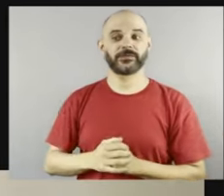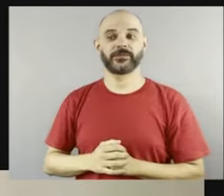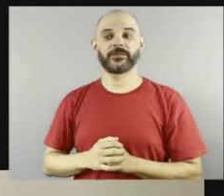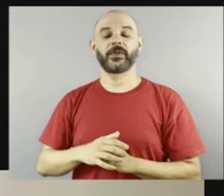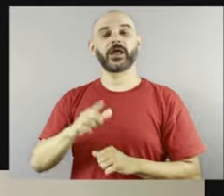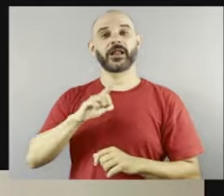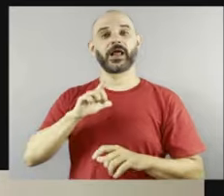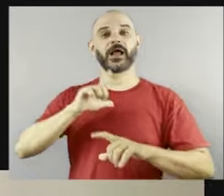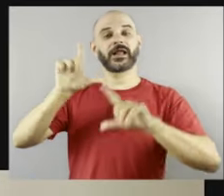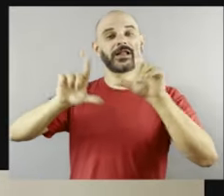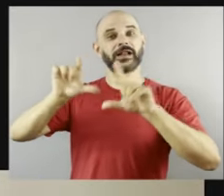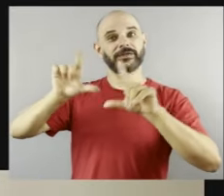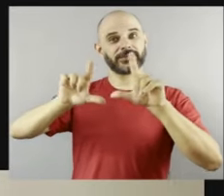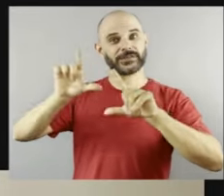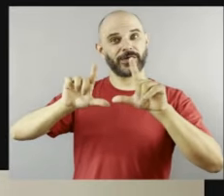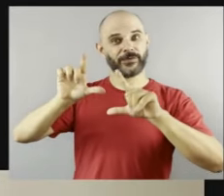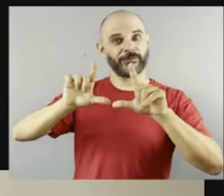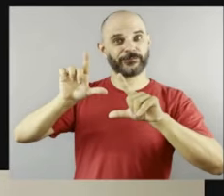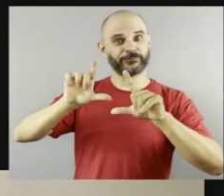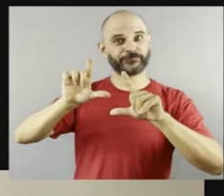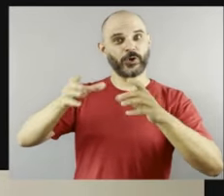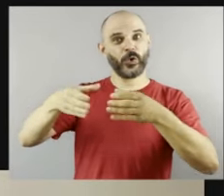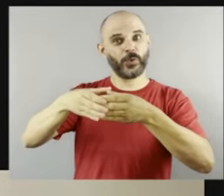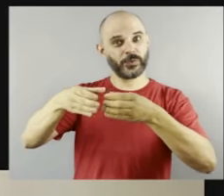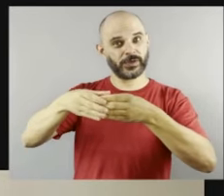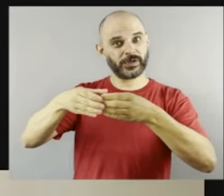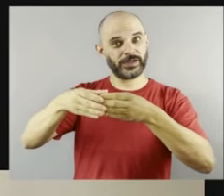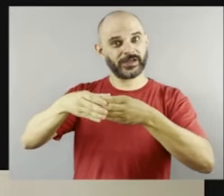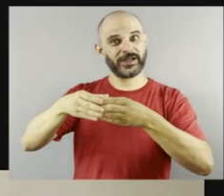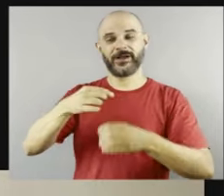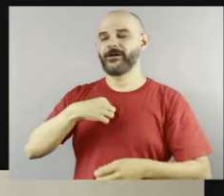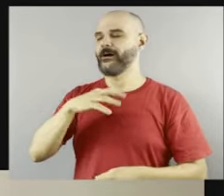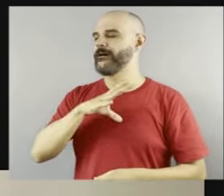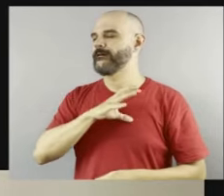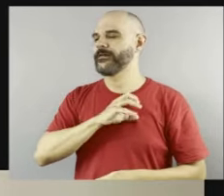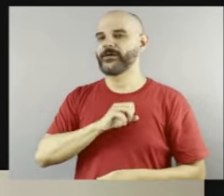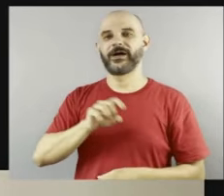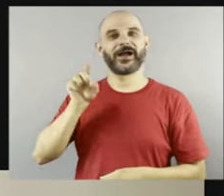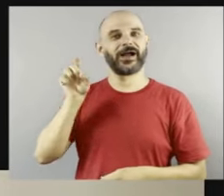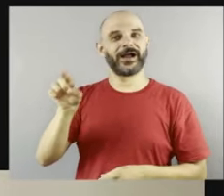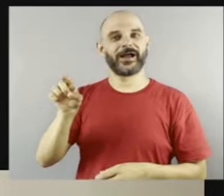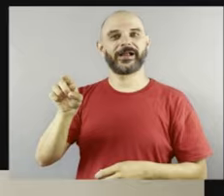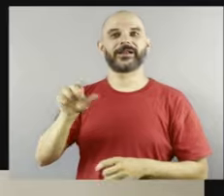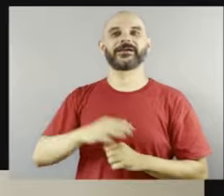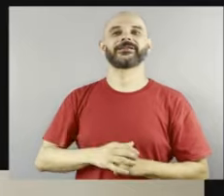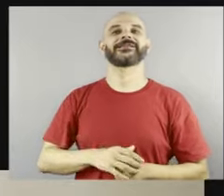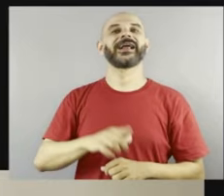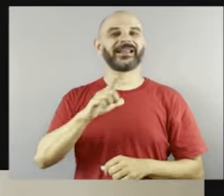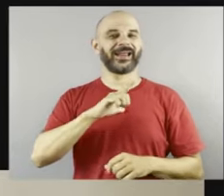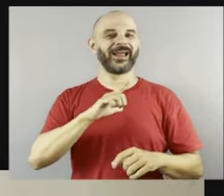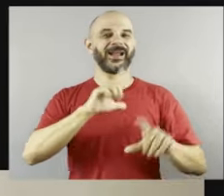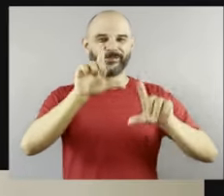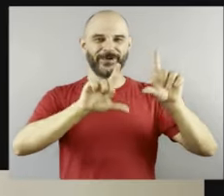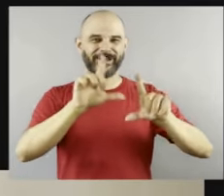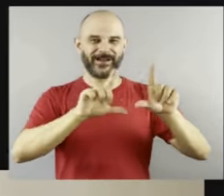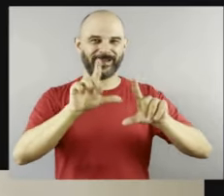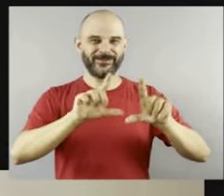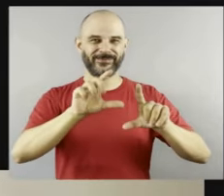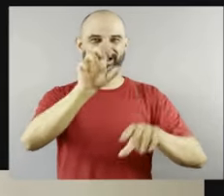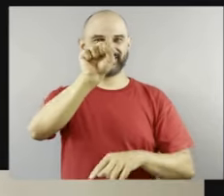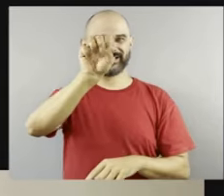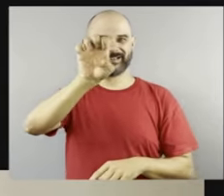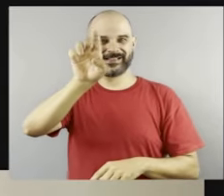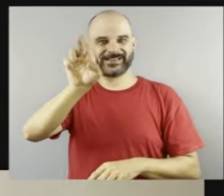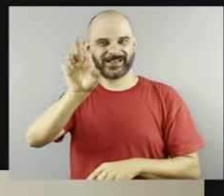eu adorava assistir o programa, né? O programa Ser Diferente. Ser Diferente. É outra atividade cultural que